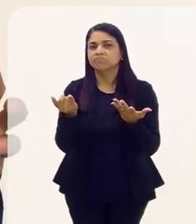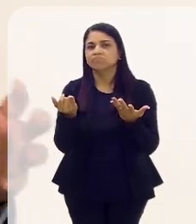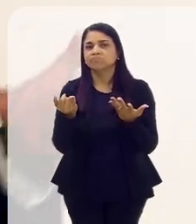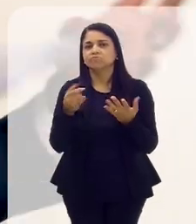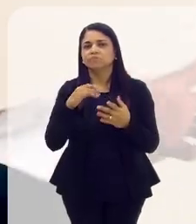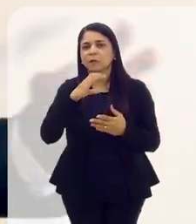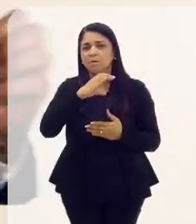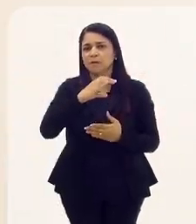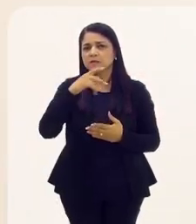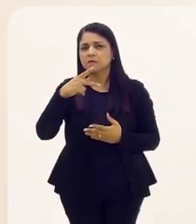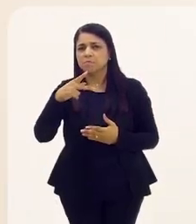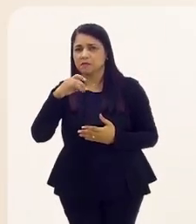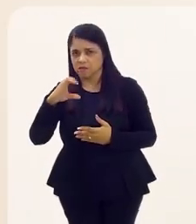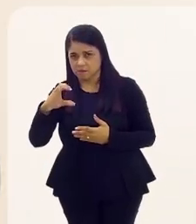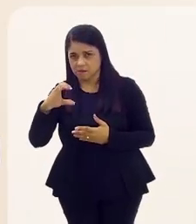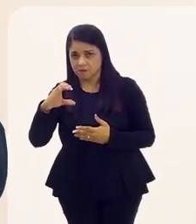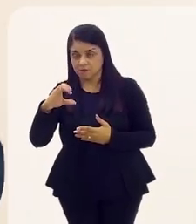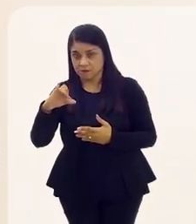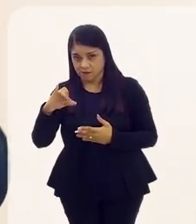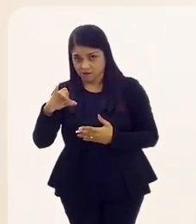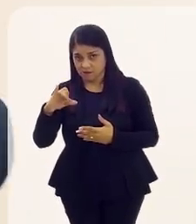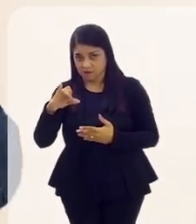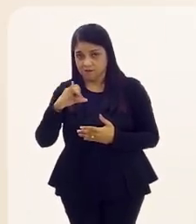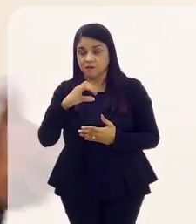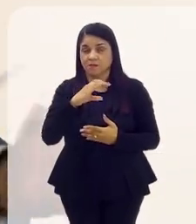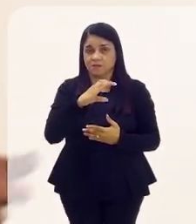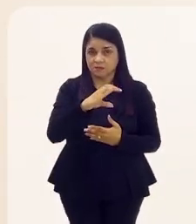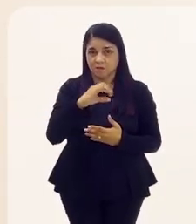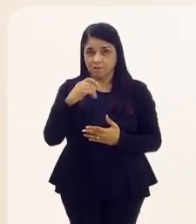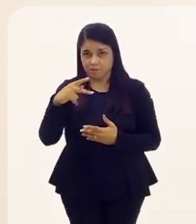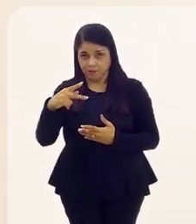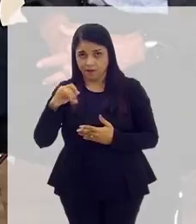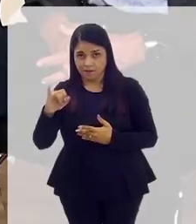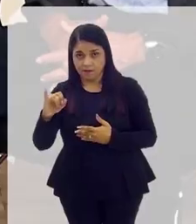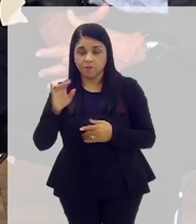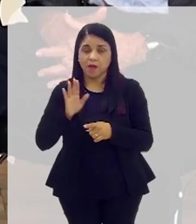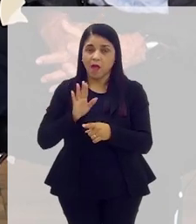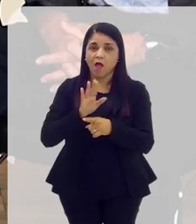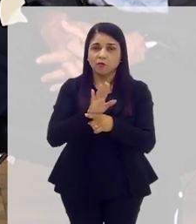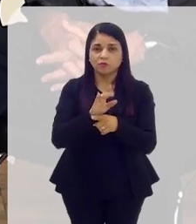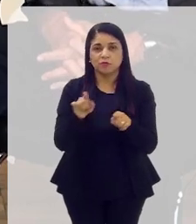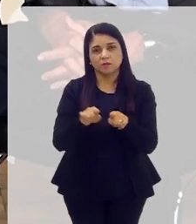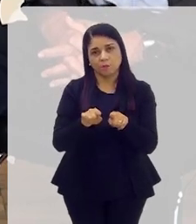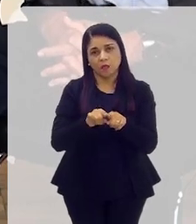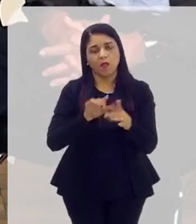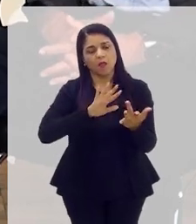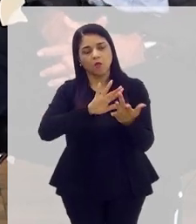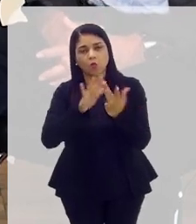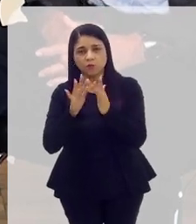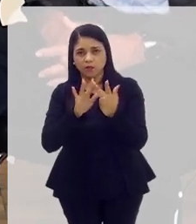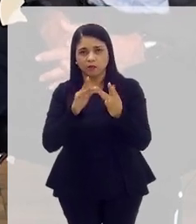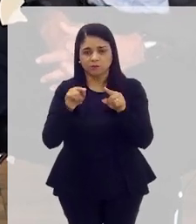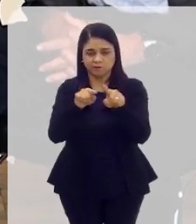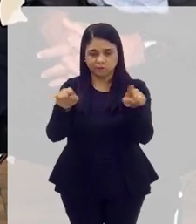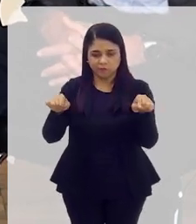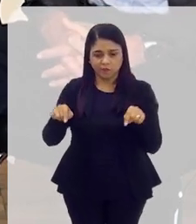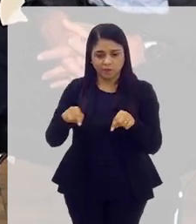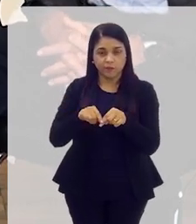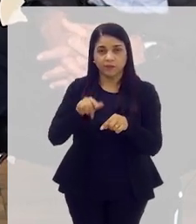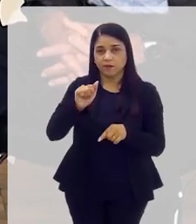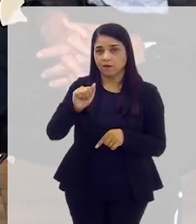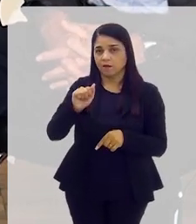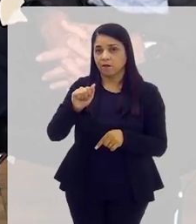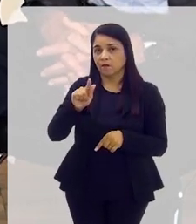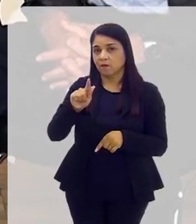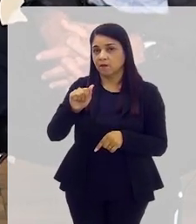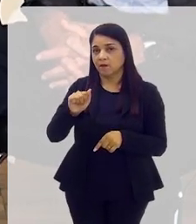assiste se interar sobre essa CPI e até poder colaborar também no contato com o gabinete? Bom, o Tribunal de Justiça,